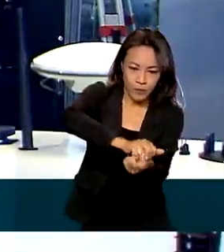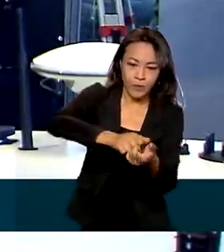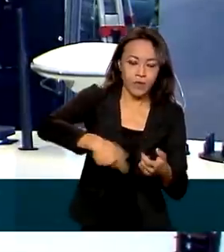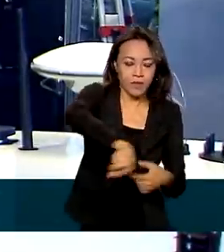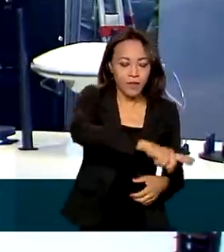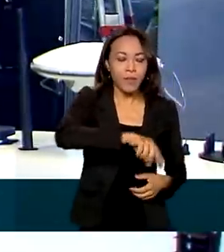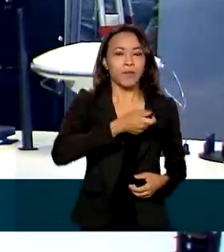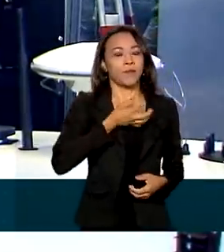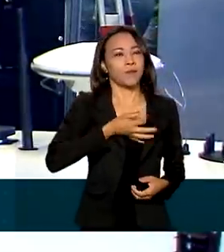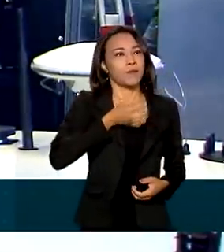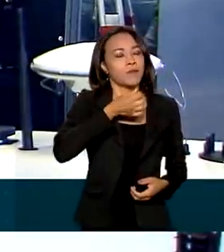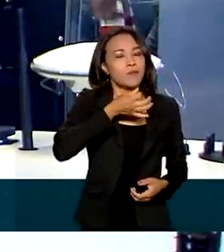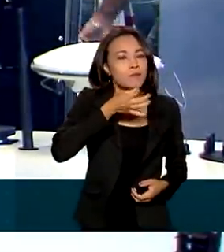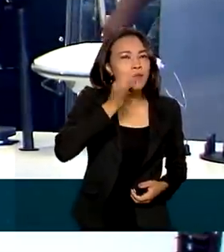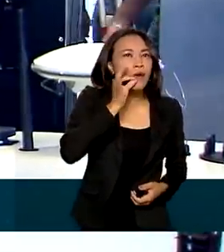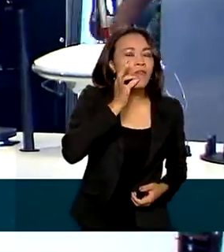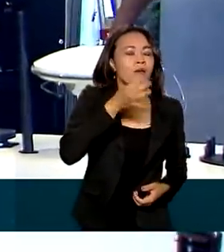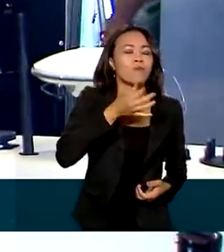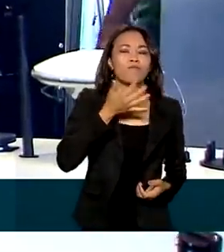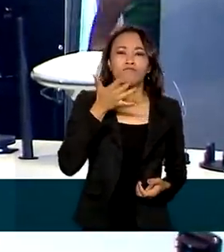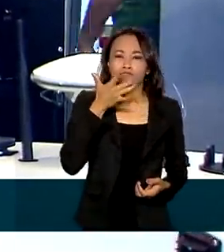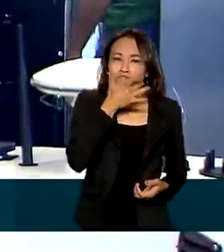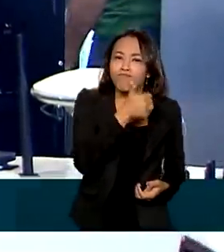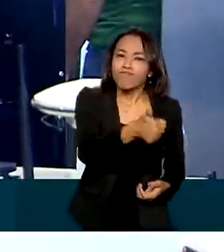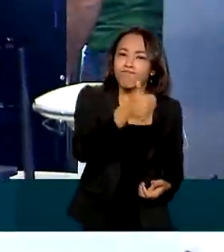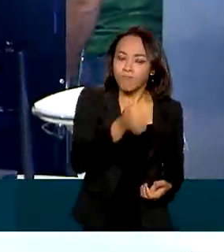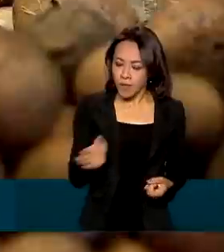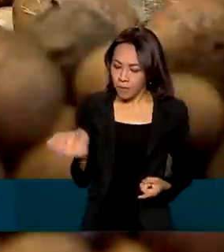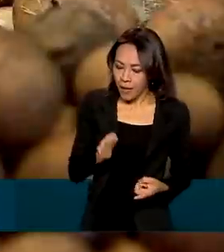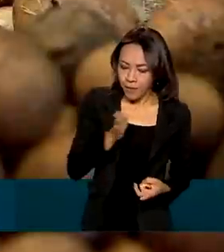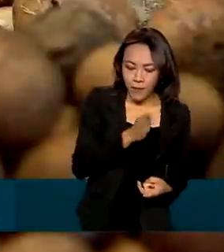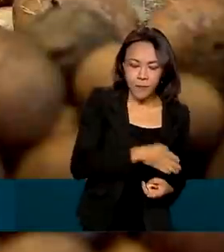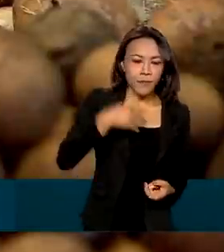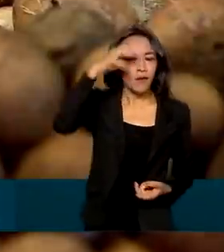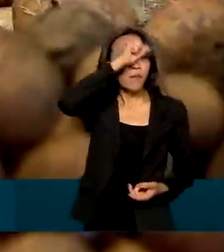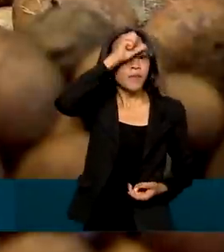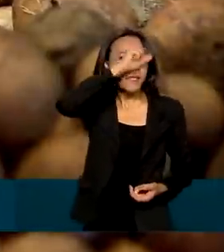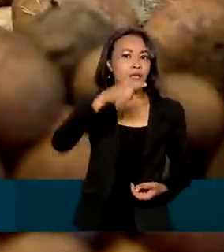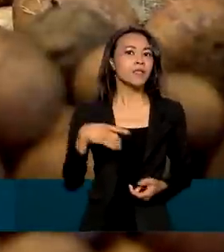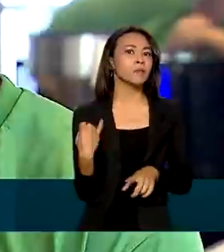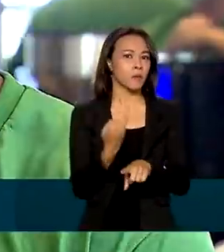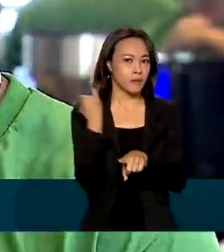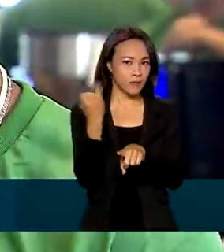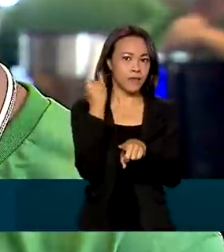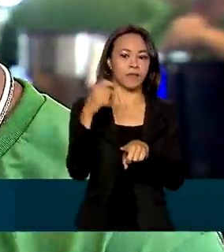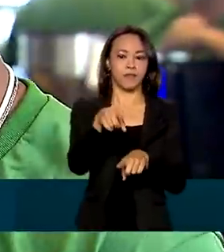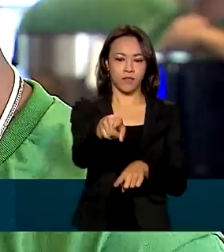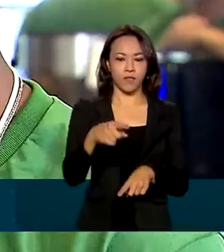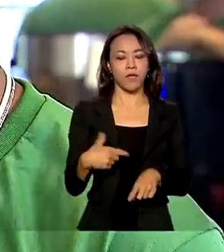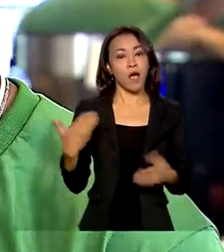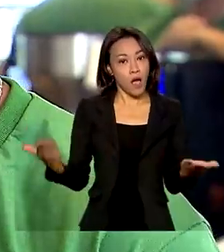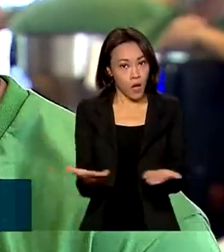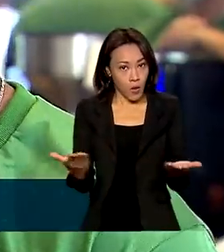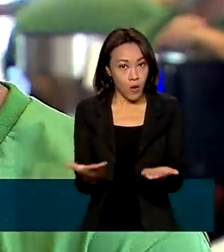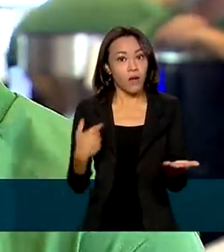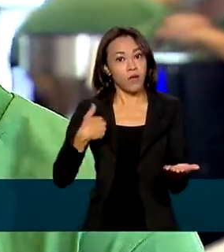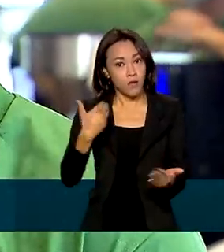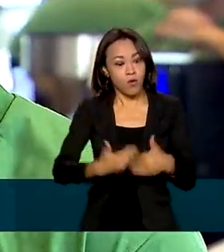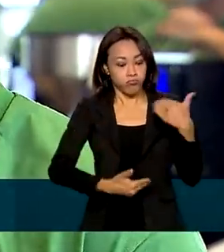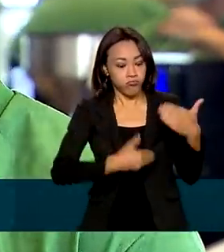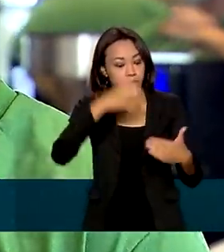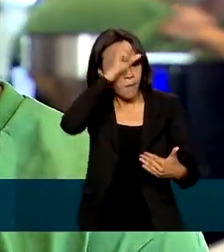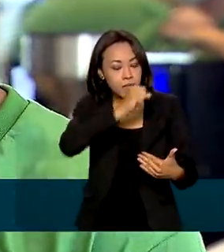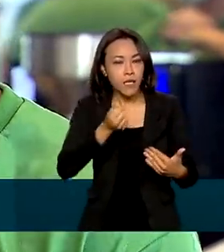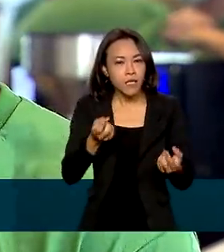degustação da bebida. Aprendizado valioso para Cauã no mercado de trabalho. Estou caminhando agora nesse processo, ganhando muito